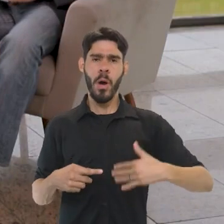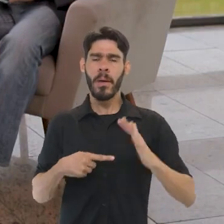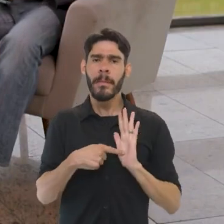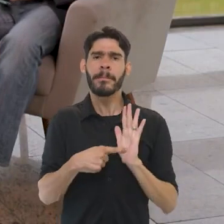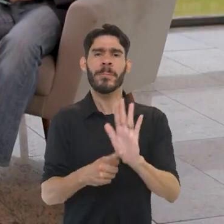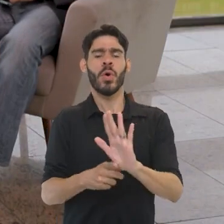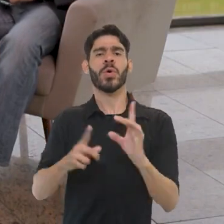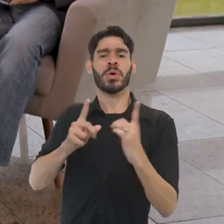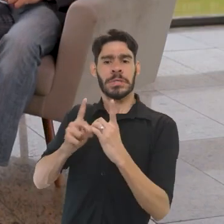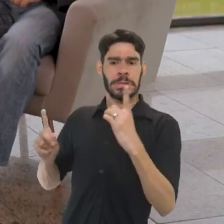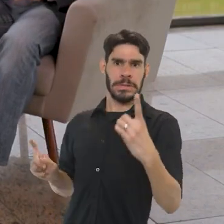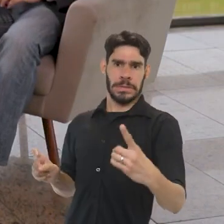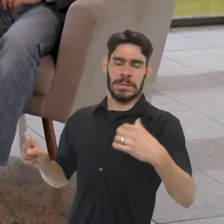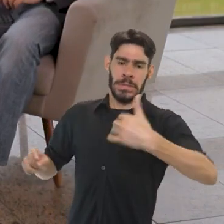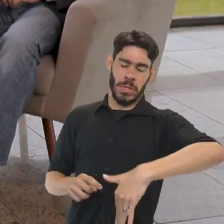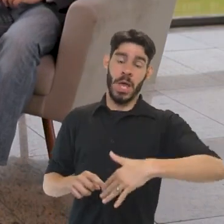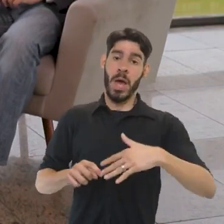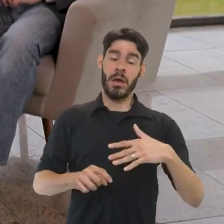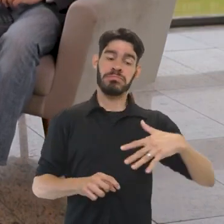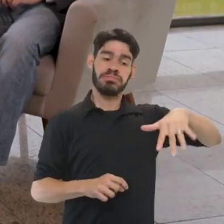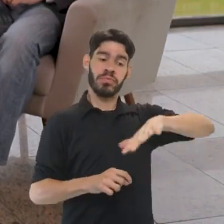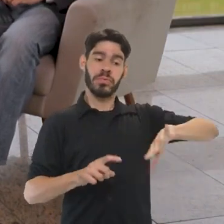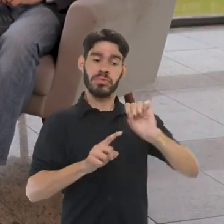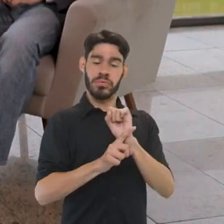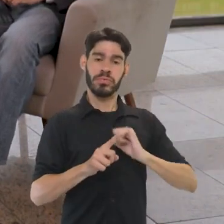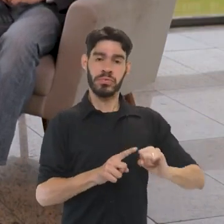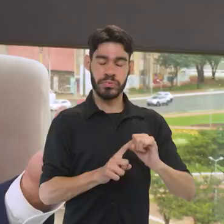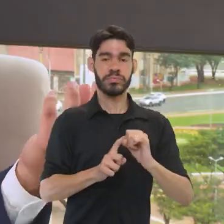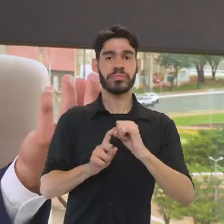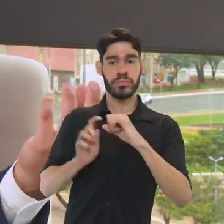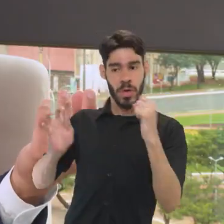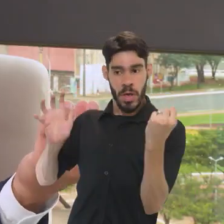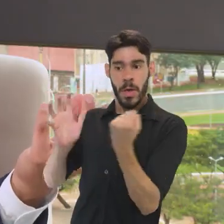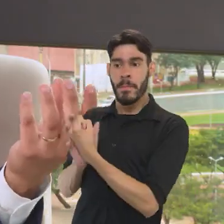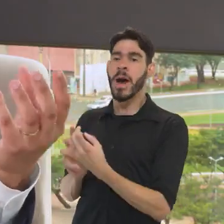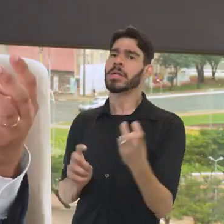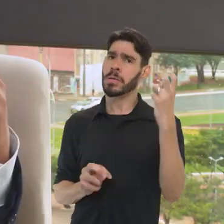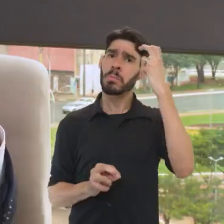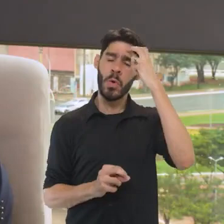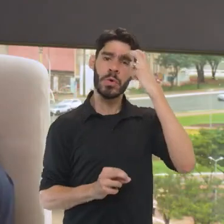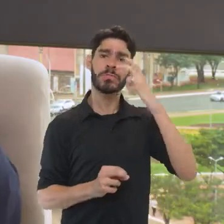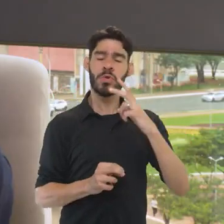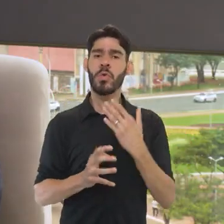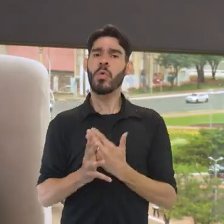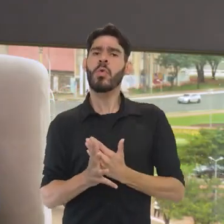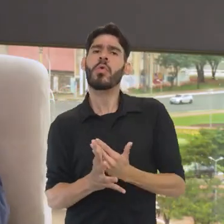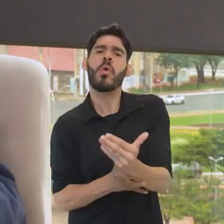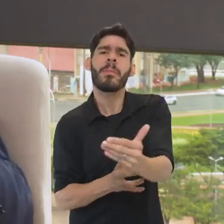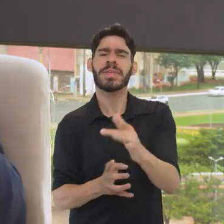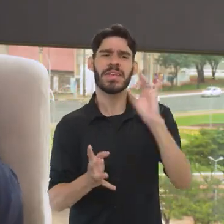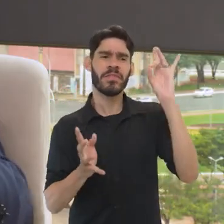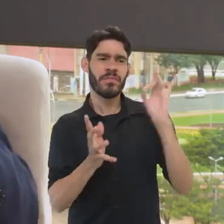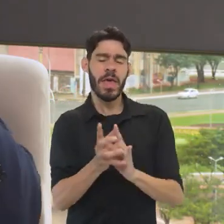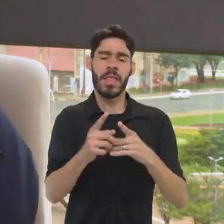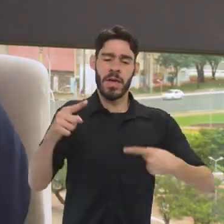exatamente o distanciamento entre parte da sociedade e o patrimônio cultural. A gente só vai começar realmente a ter uma política